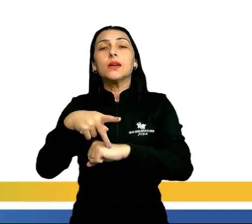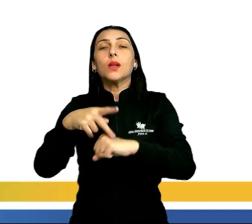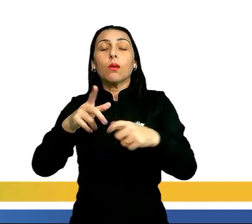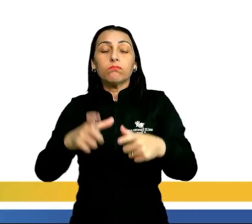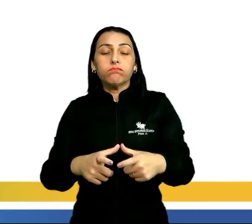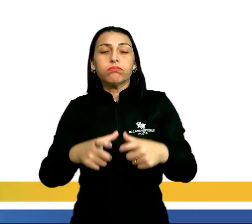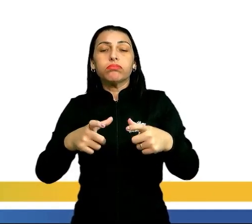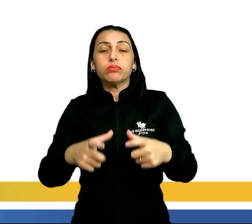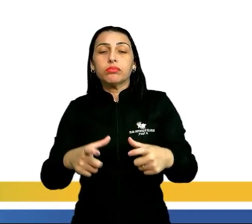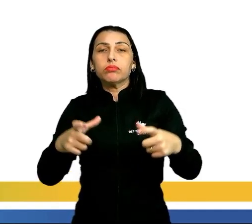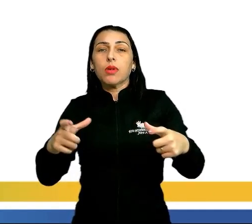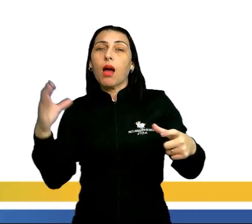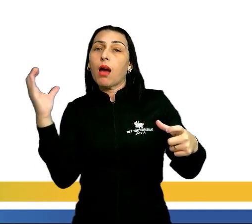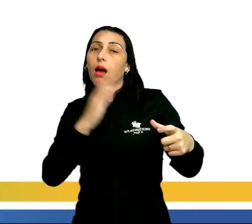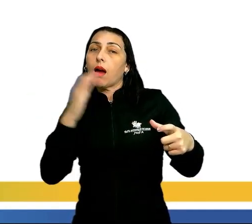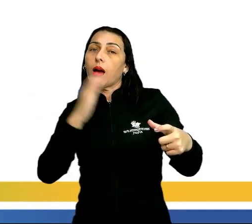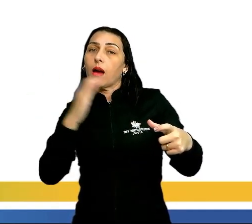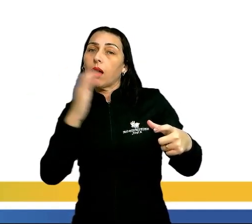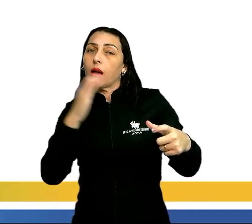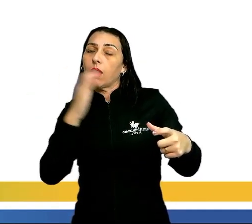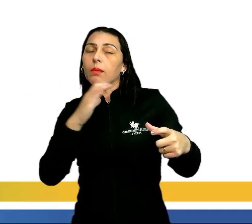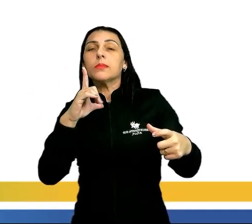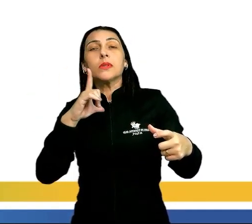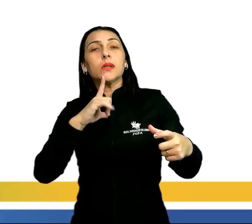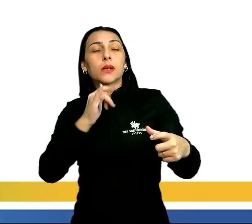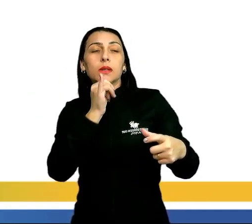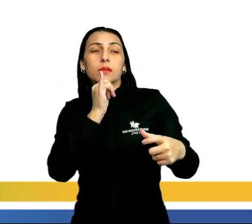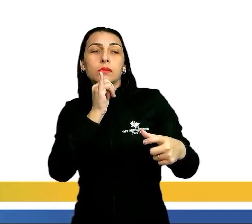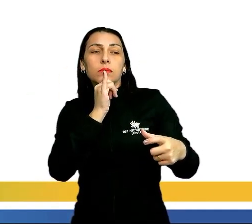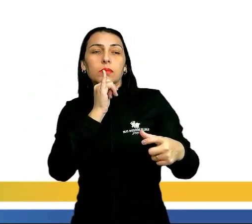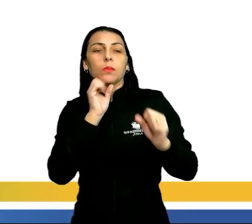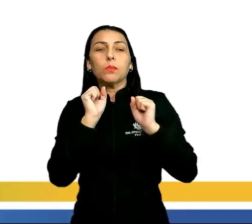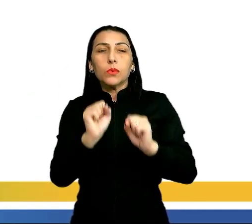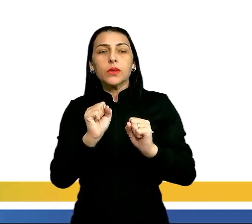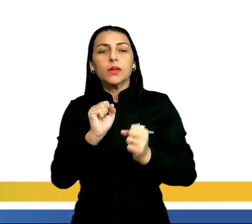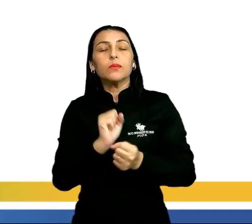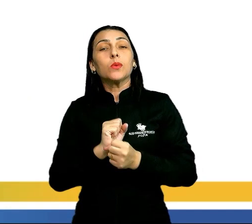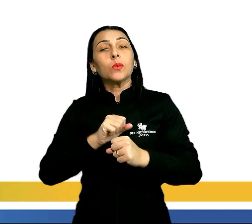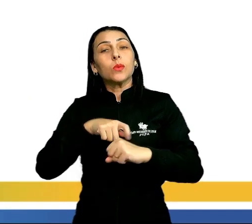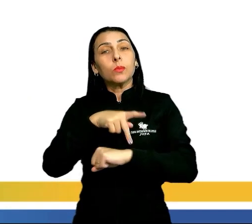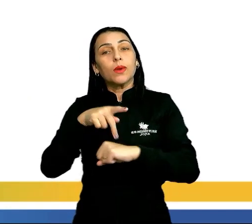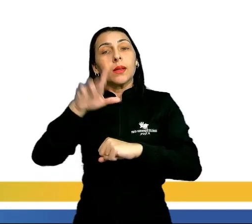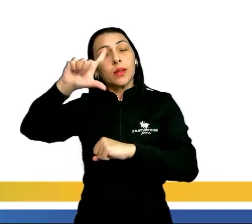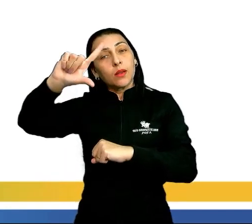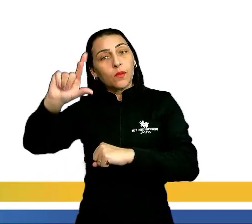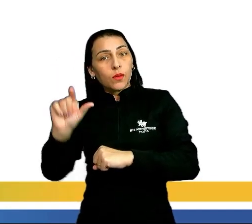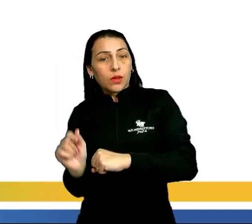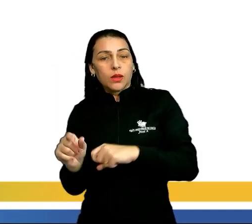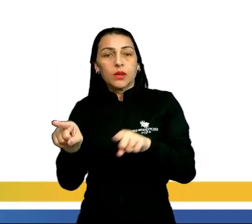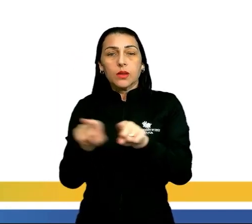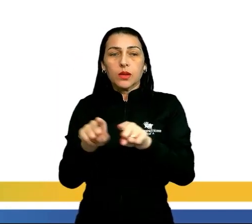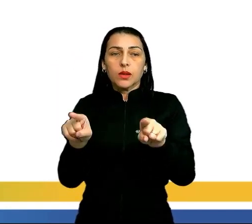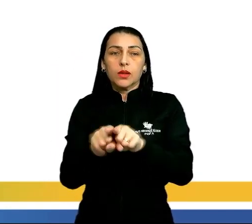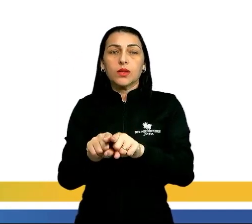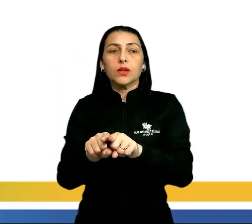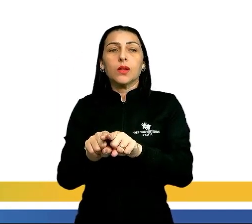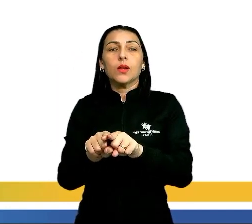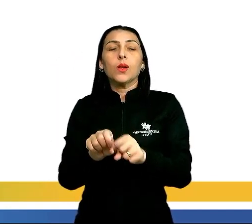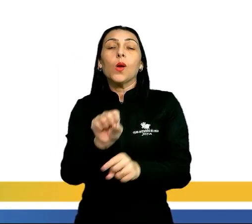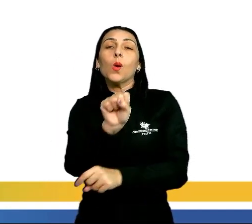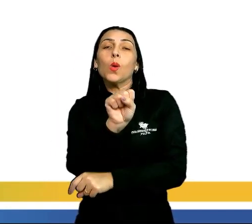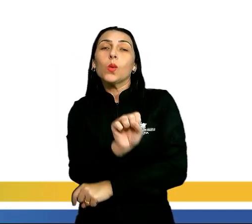fase de crescimento acelerado. A gente tem exemplos. Podemos citar aí os países africanos e até mesmo aí do sudeste